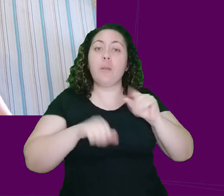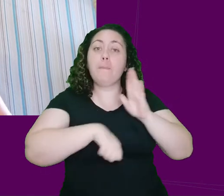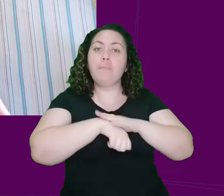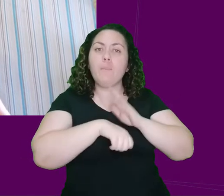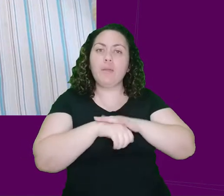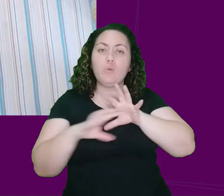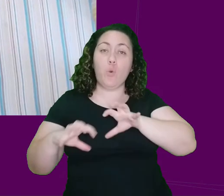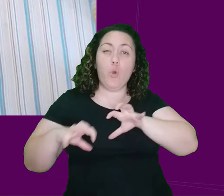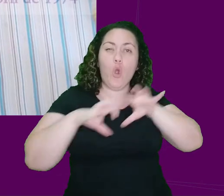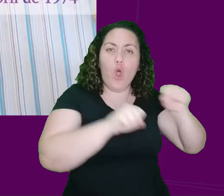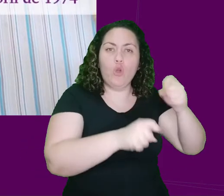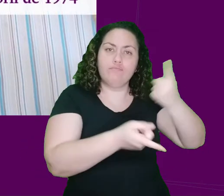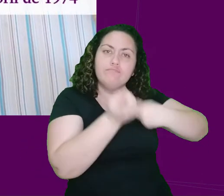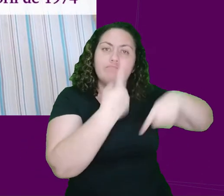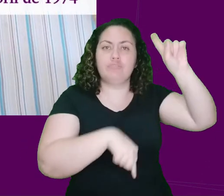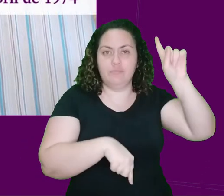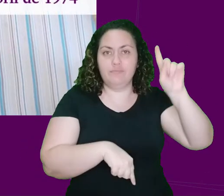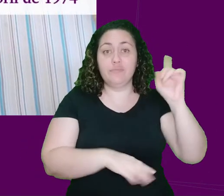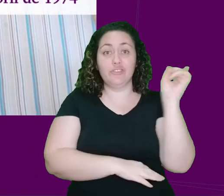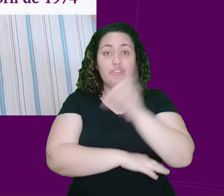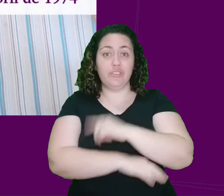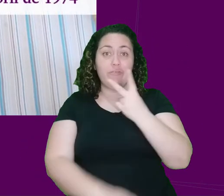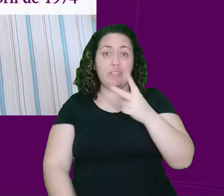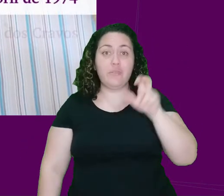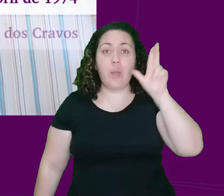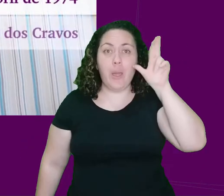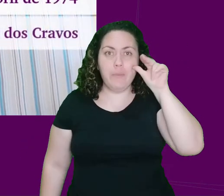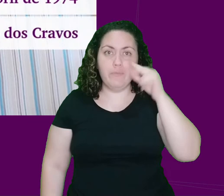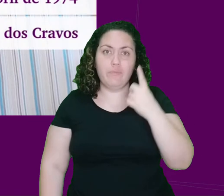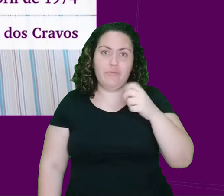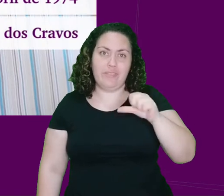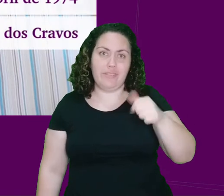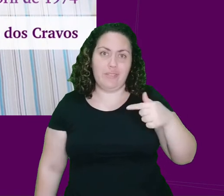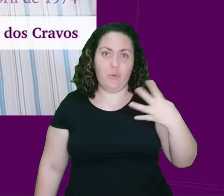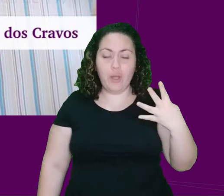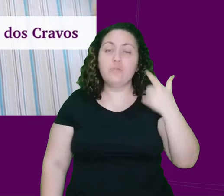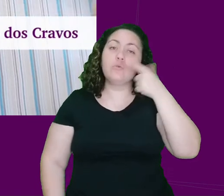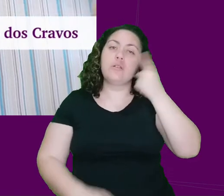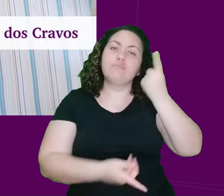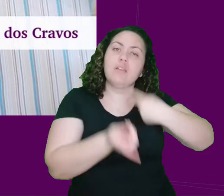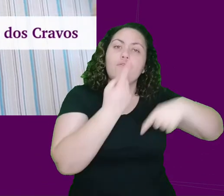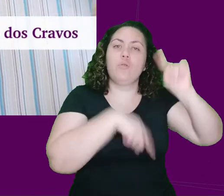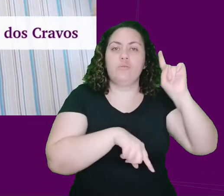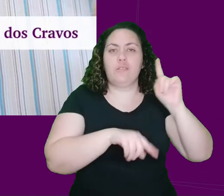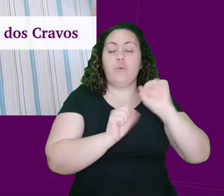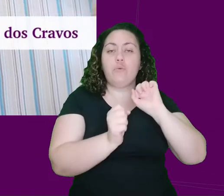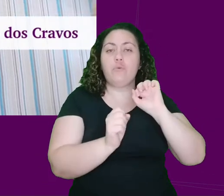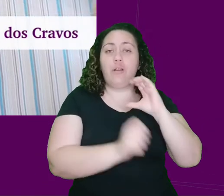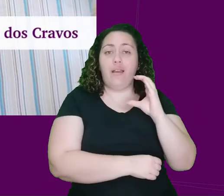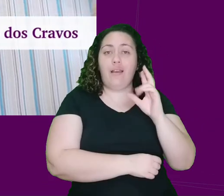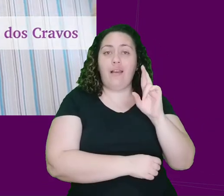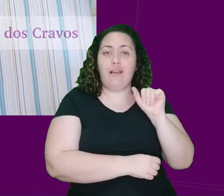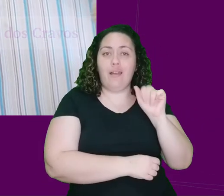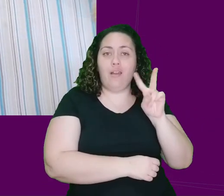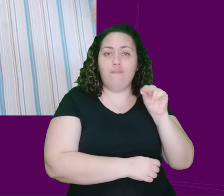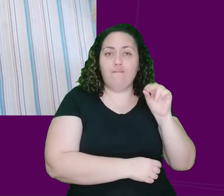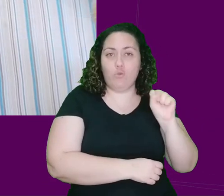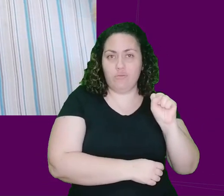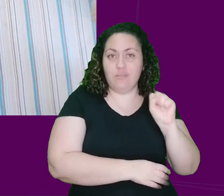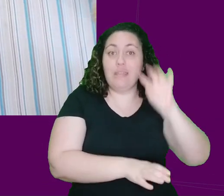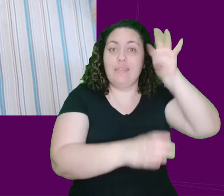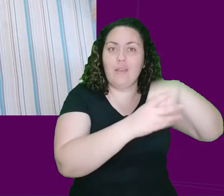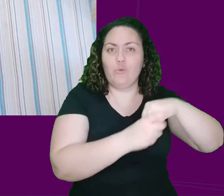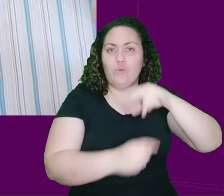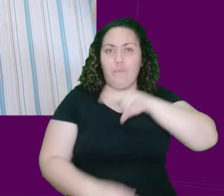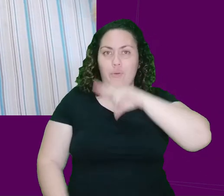começou a mudar. Então, em 25 de abril de 1974, acontece a Revolução dos Cravos em Portugal. Esse evento